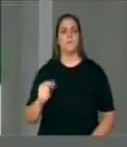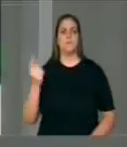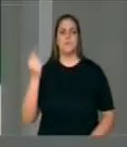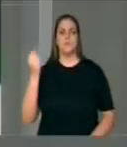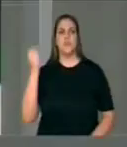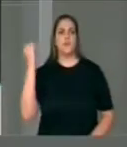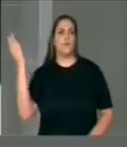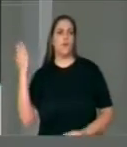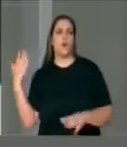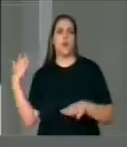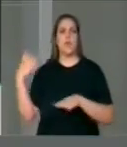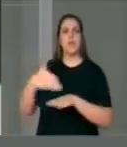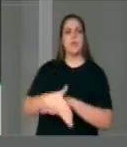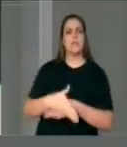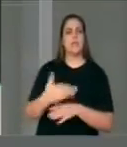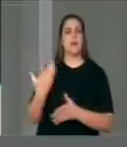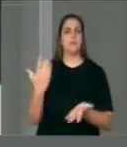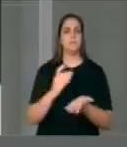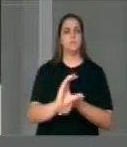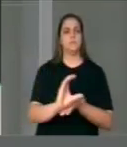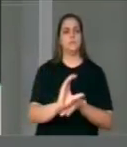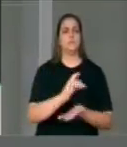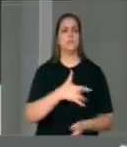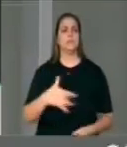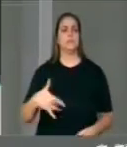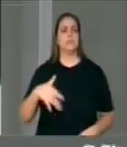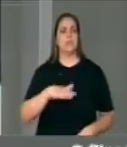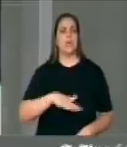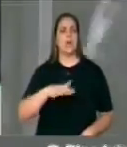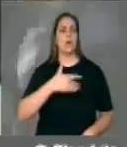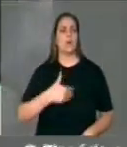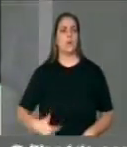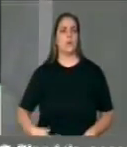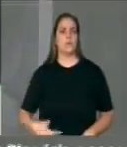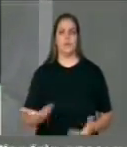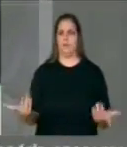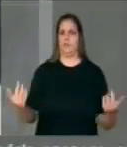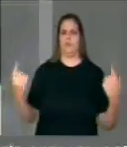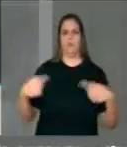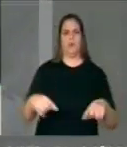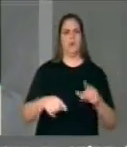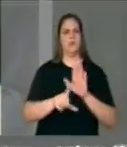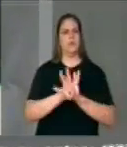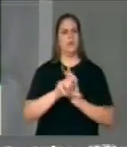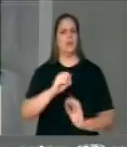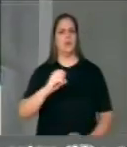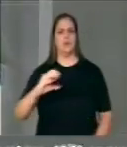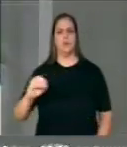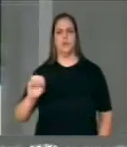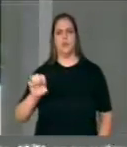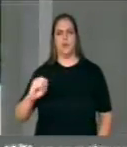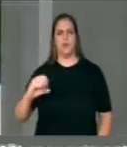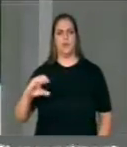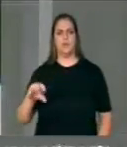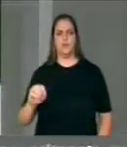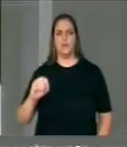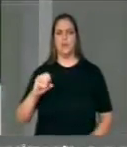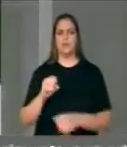estrangeiro na saúde rompendo com a lei 8080 de